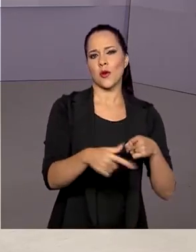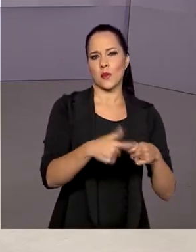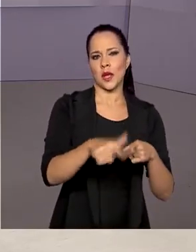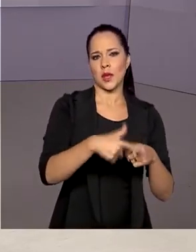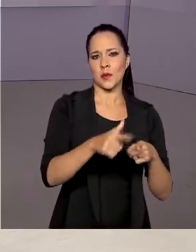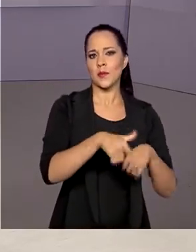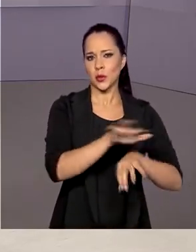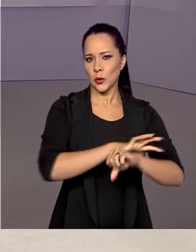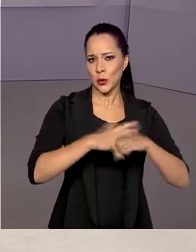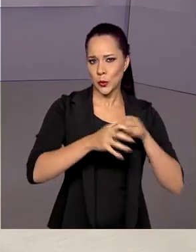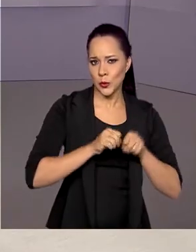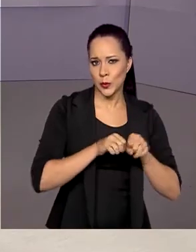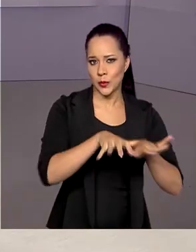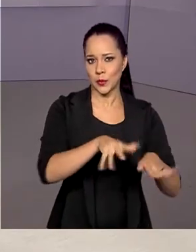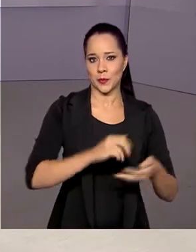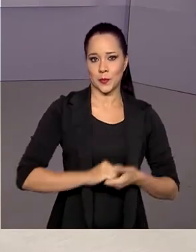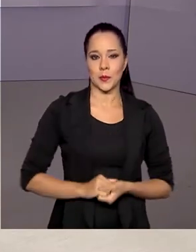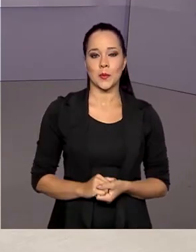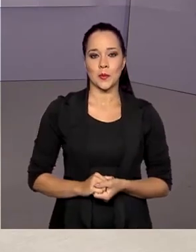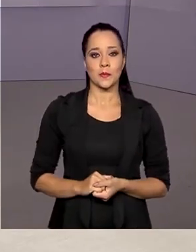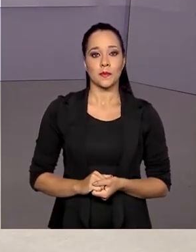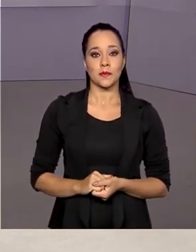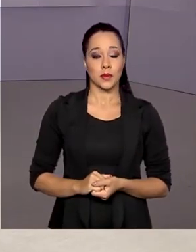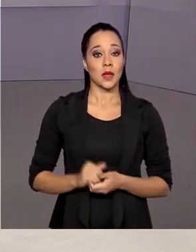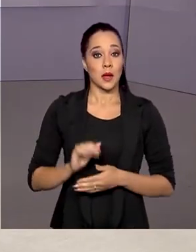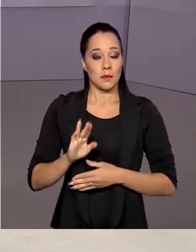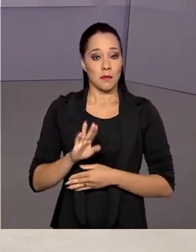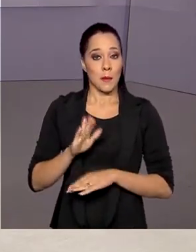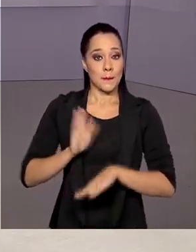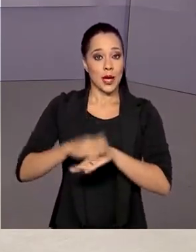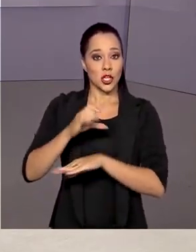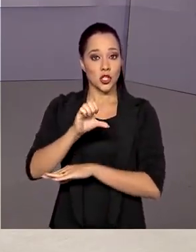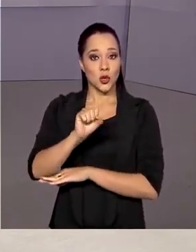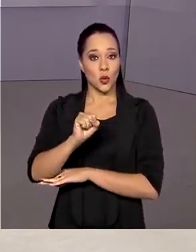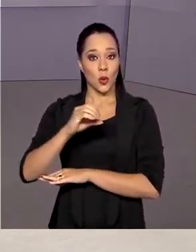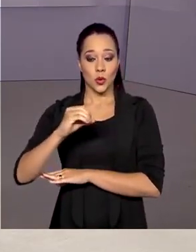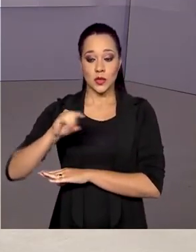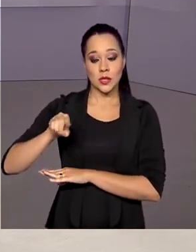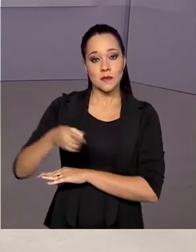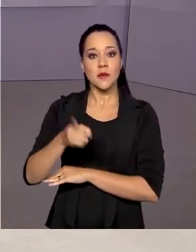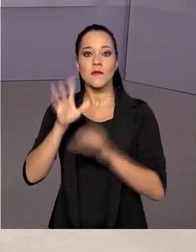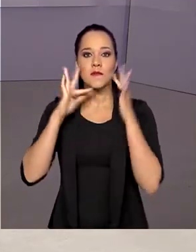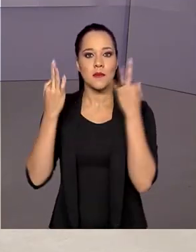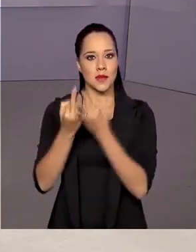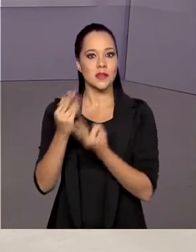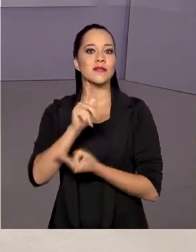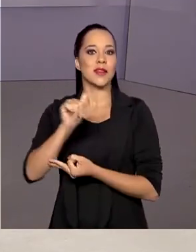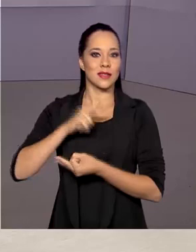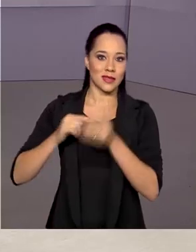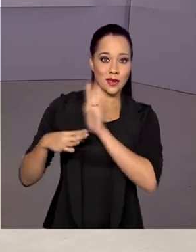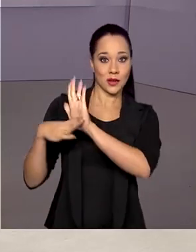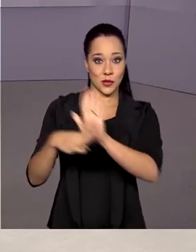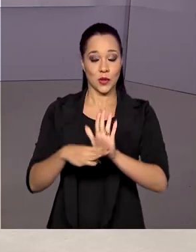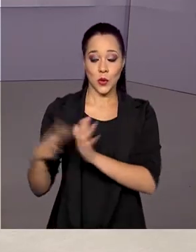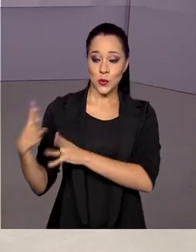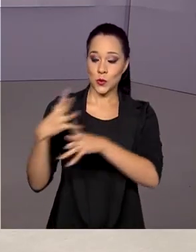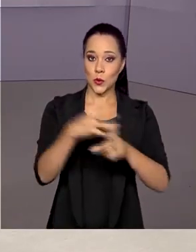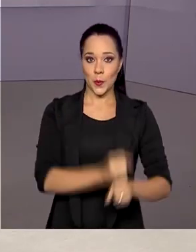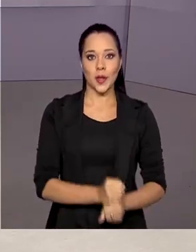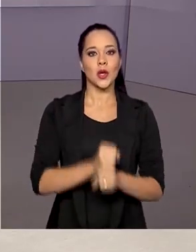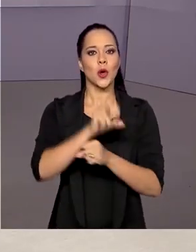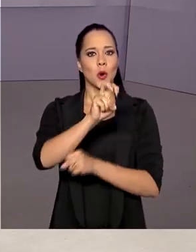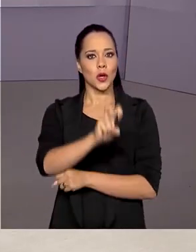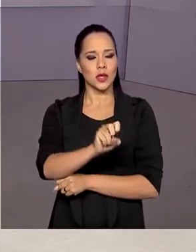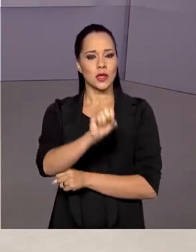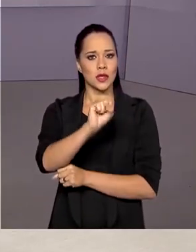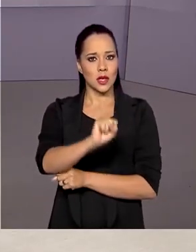causada pela pandemia do novo coronavírus. Mais de 800 mil famílias devem ser beneficiadas. No total, vão ser alocados R